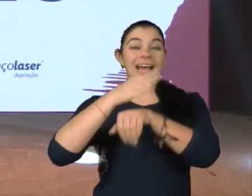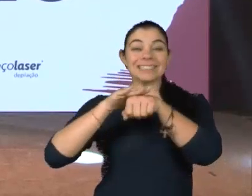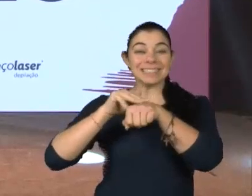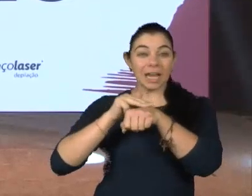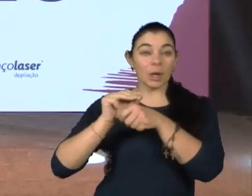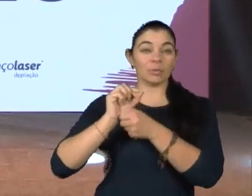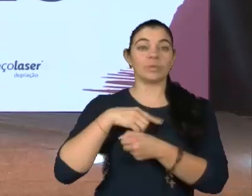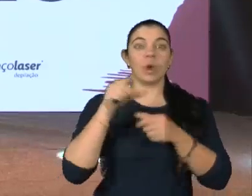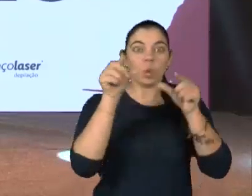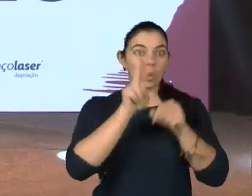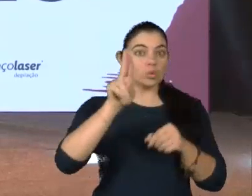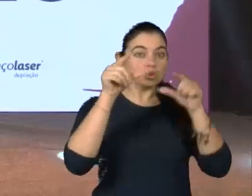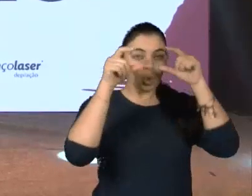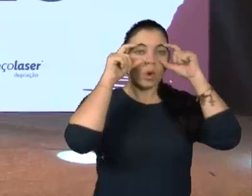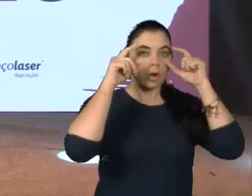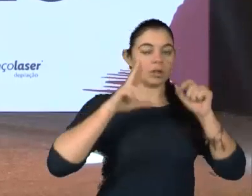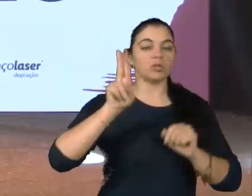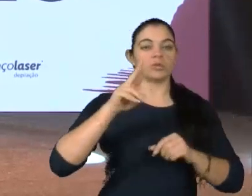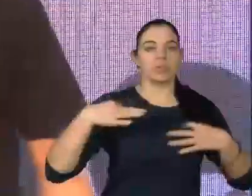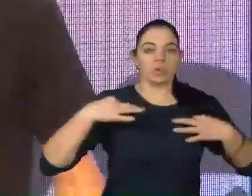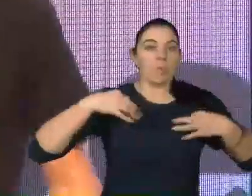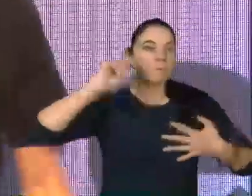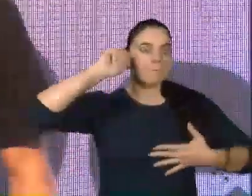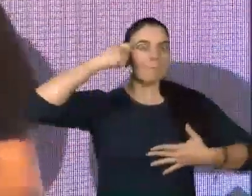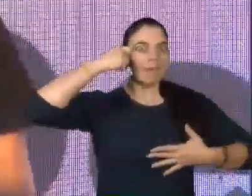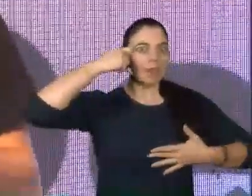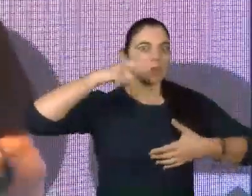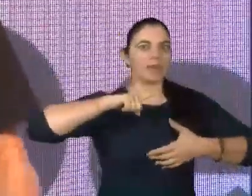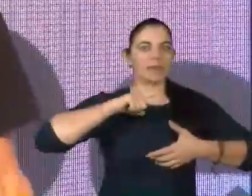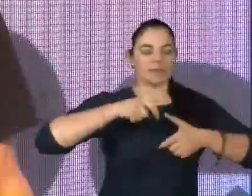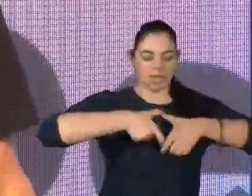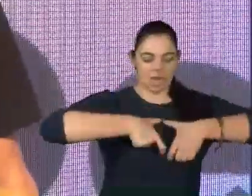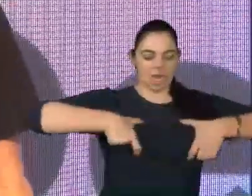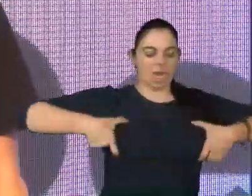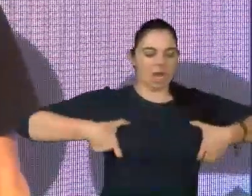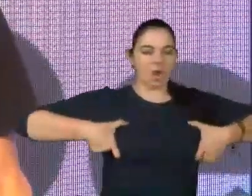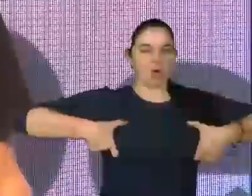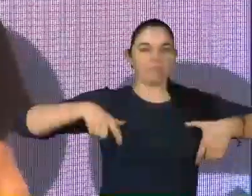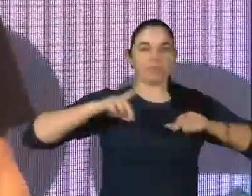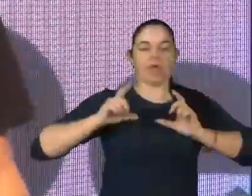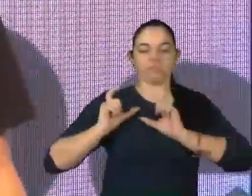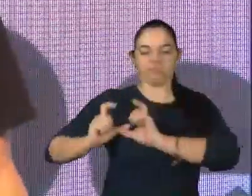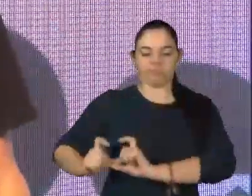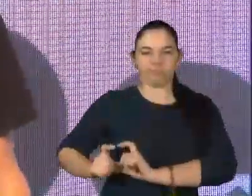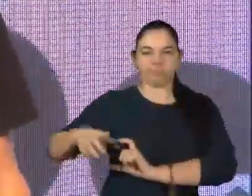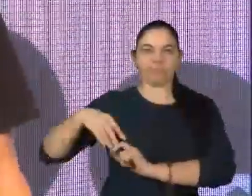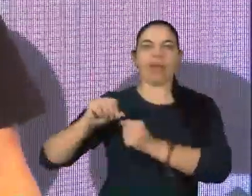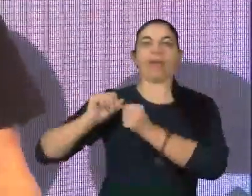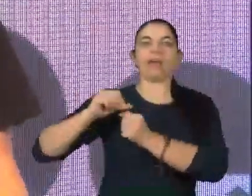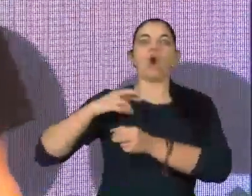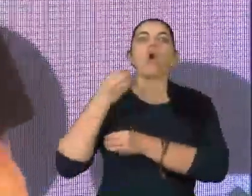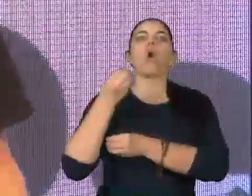uso óculos, estou vestindo uma camiseta preta que tem caveirinhas escrito é cool ser diferente,